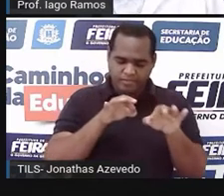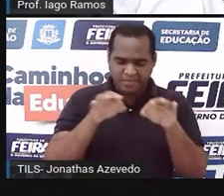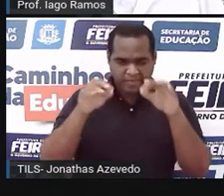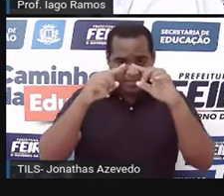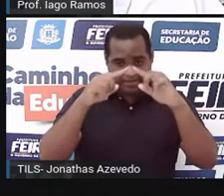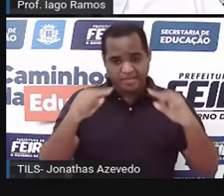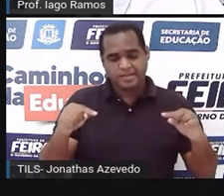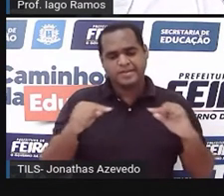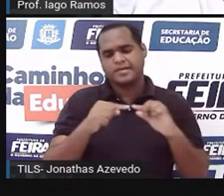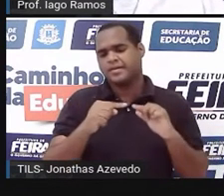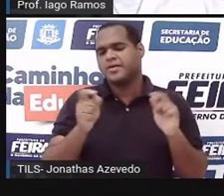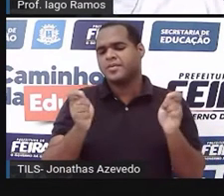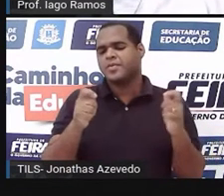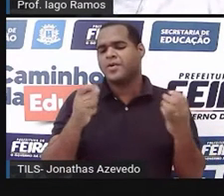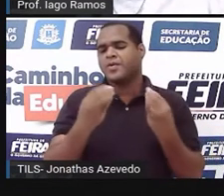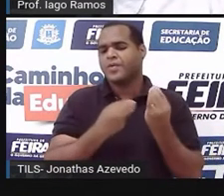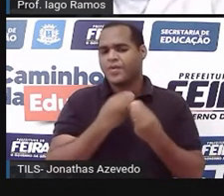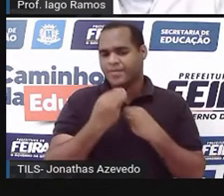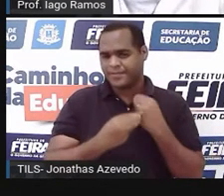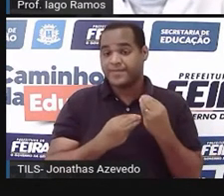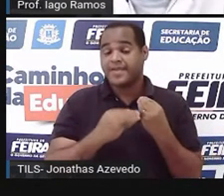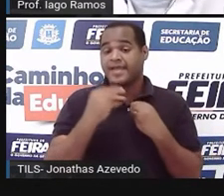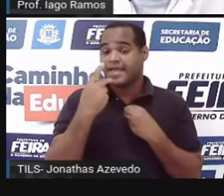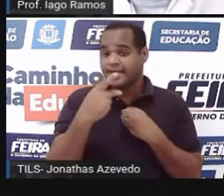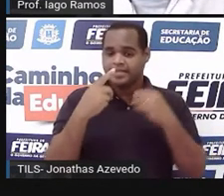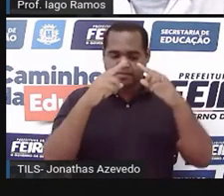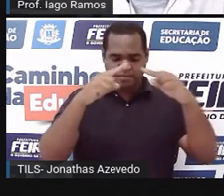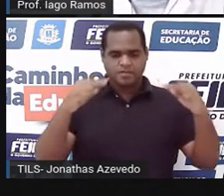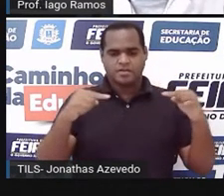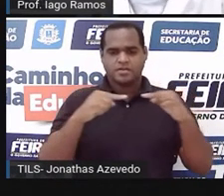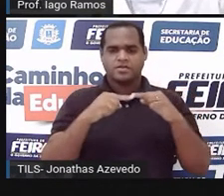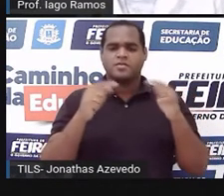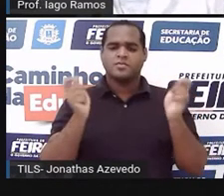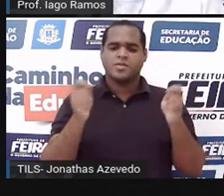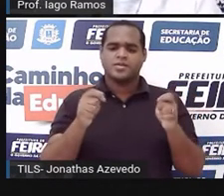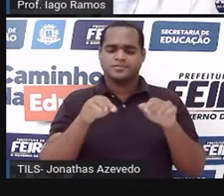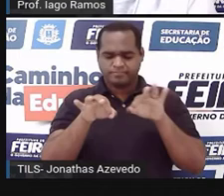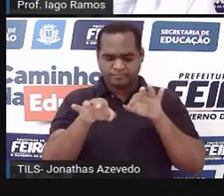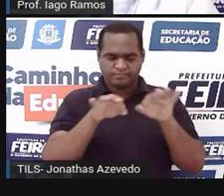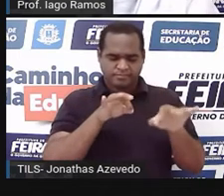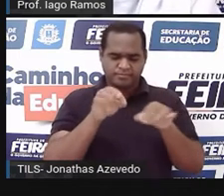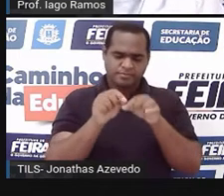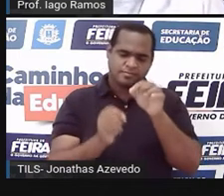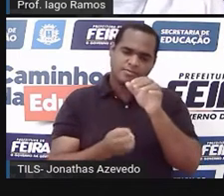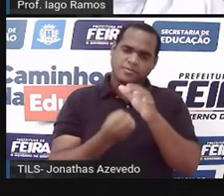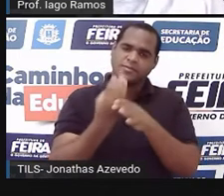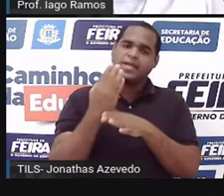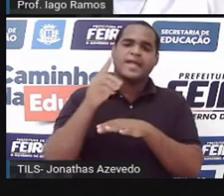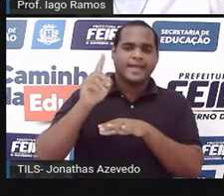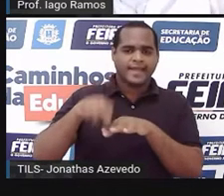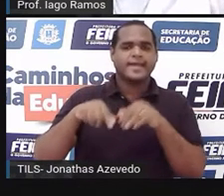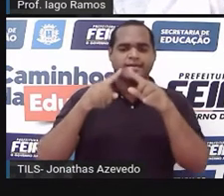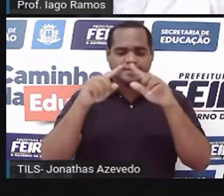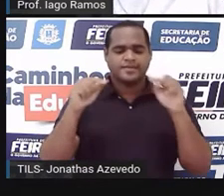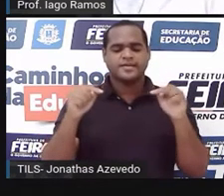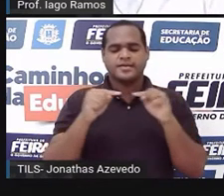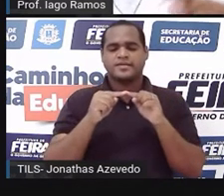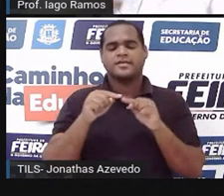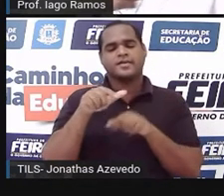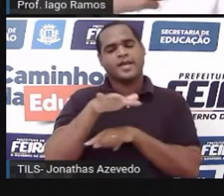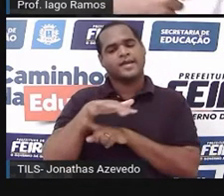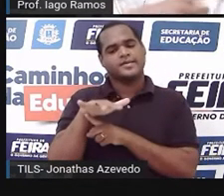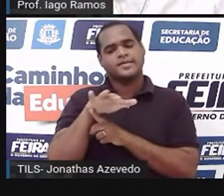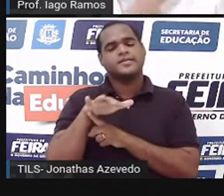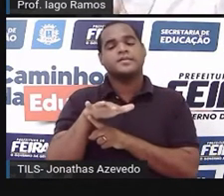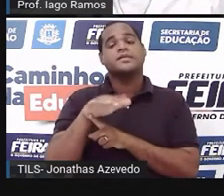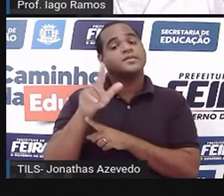Quando é que um triângulo, de fato, ele pode existir? Isso é a condição de existência, que foi a